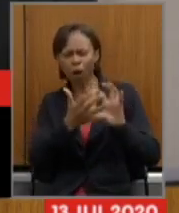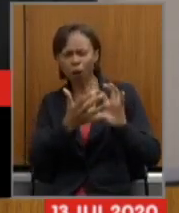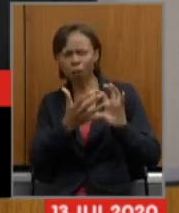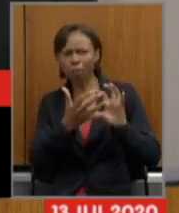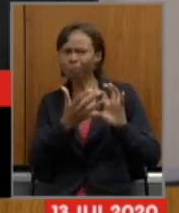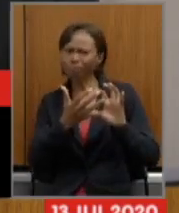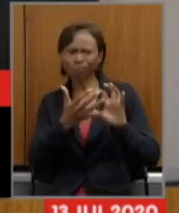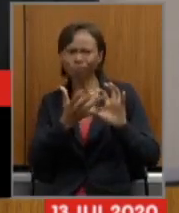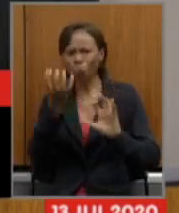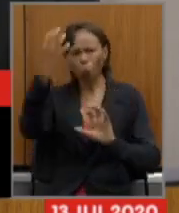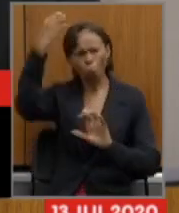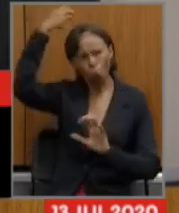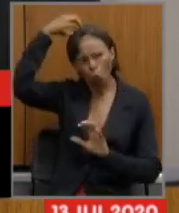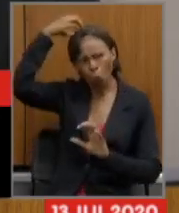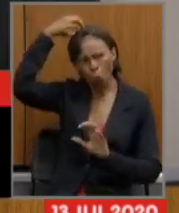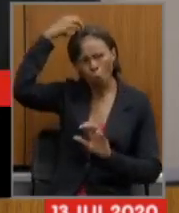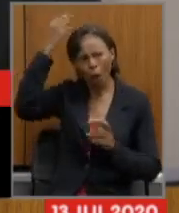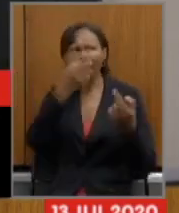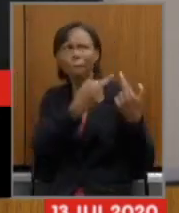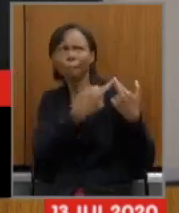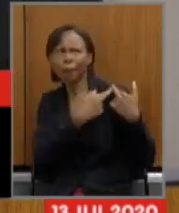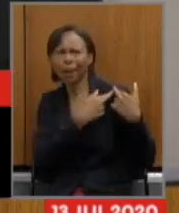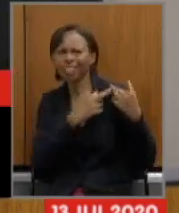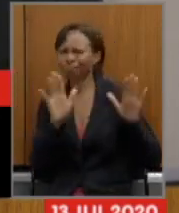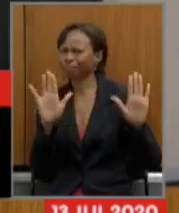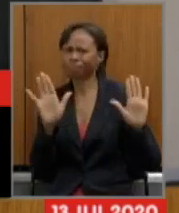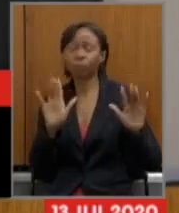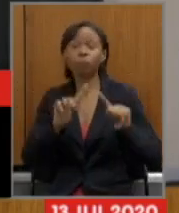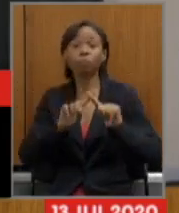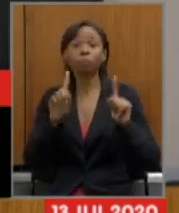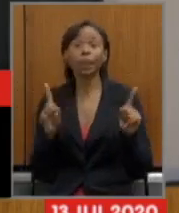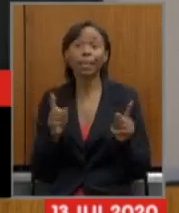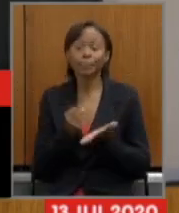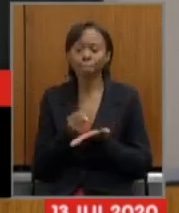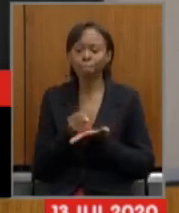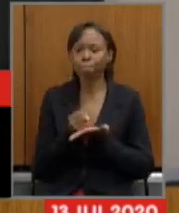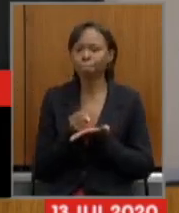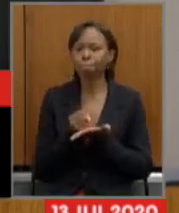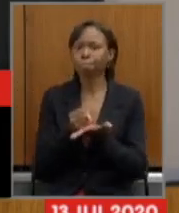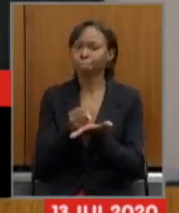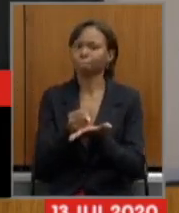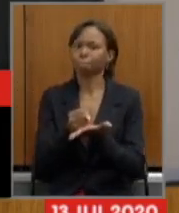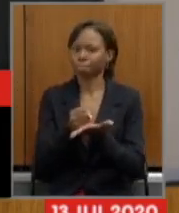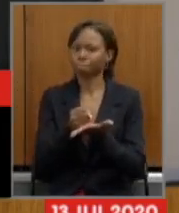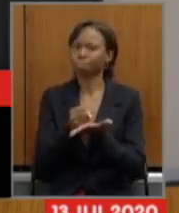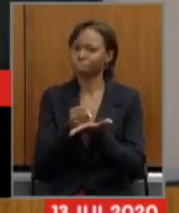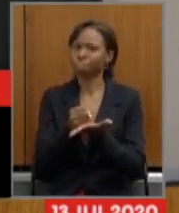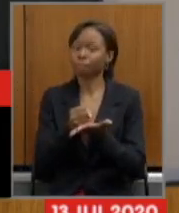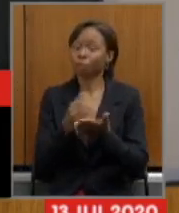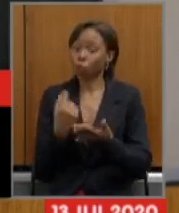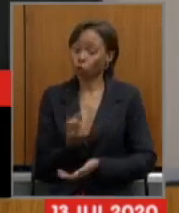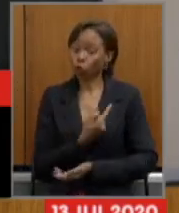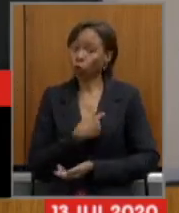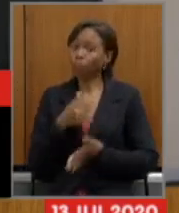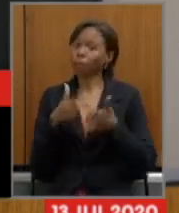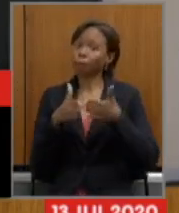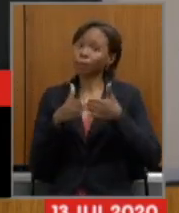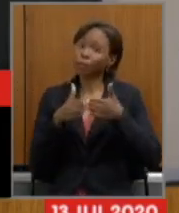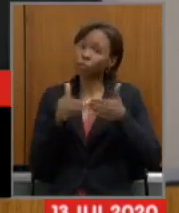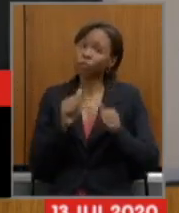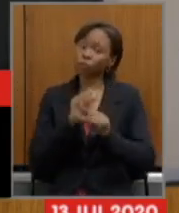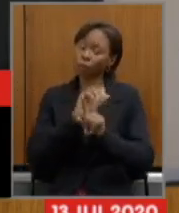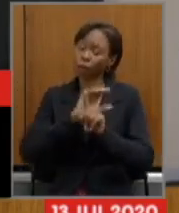responsabilidade é uma questão de sustentabilidade nós estamos pedindo isso para que os senhores